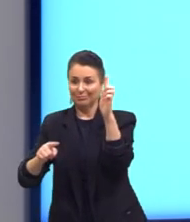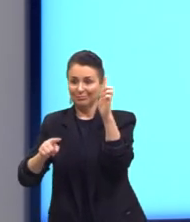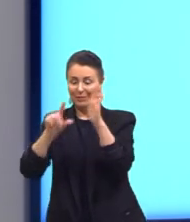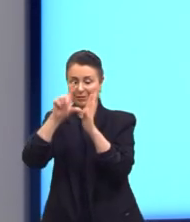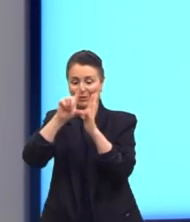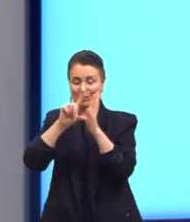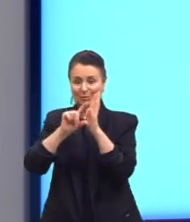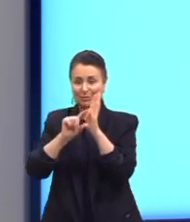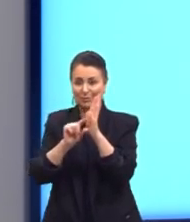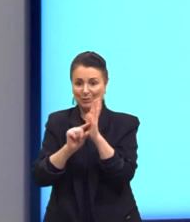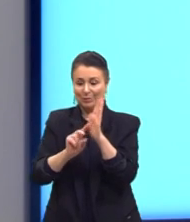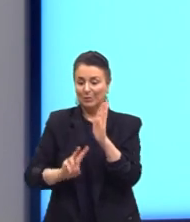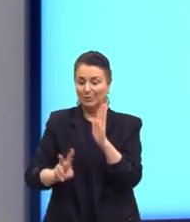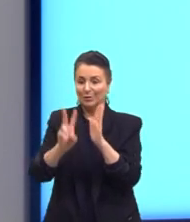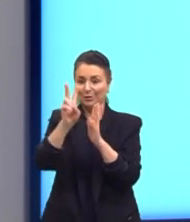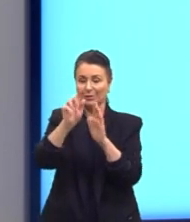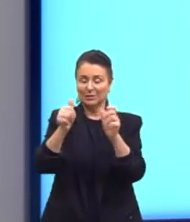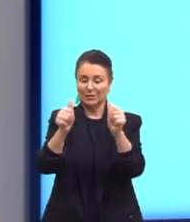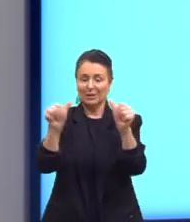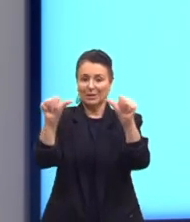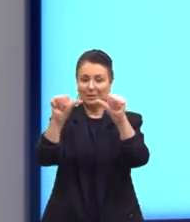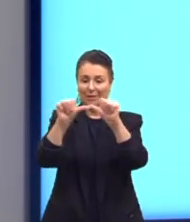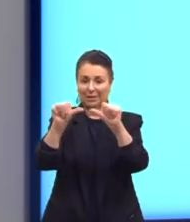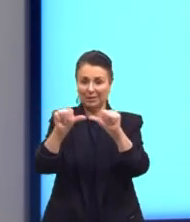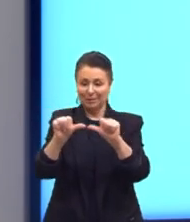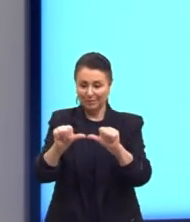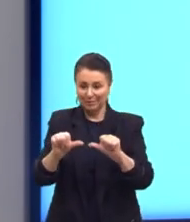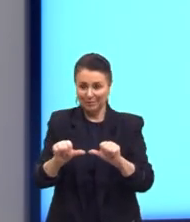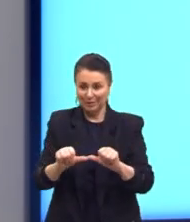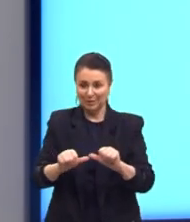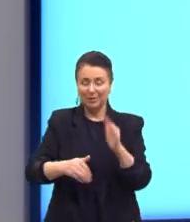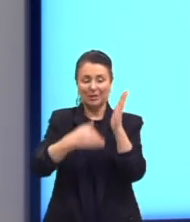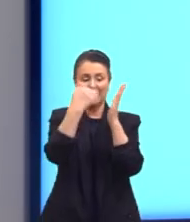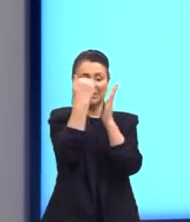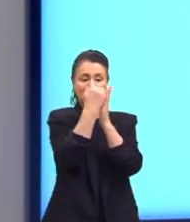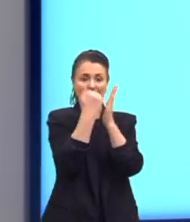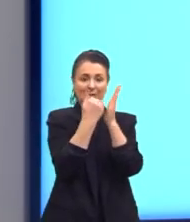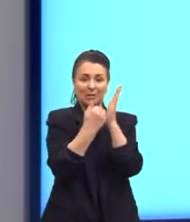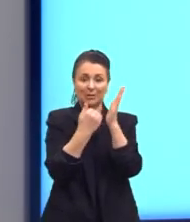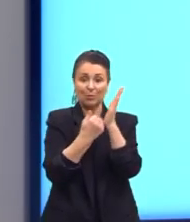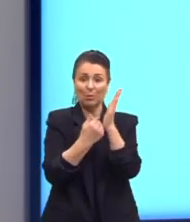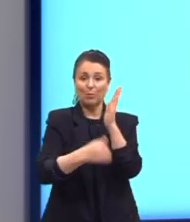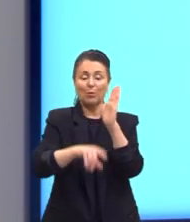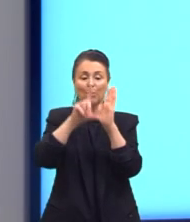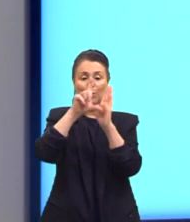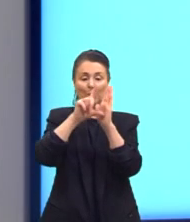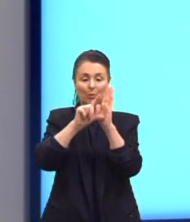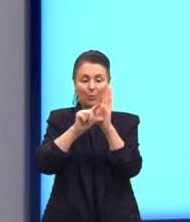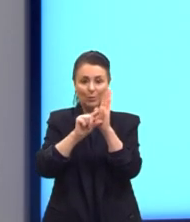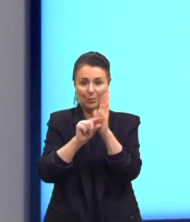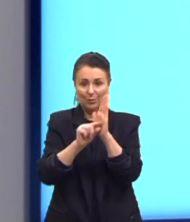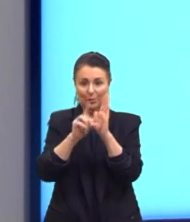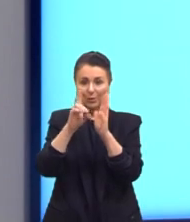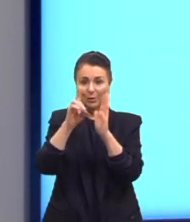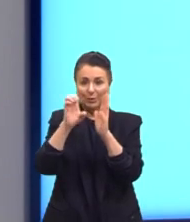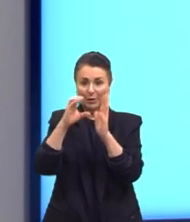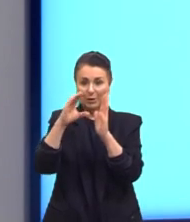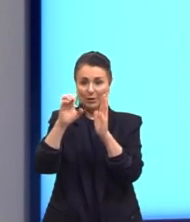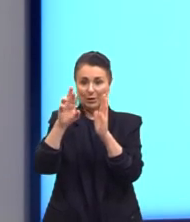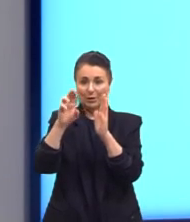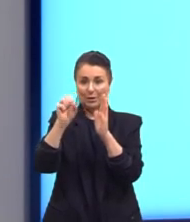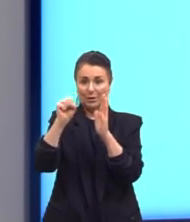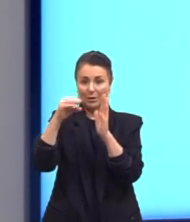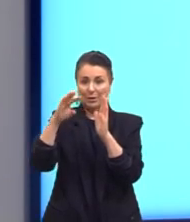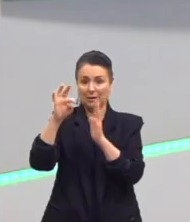diminuir os valores da imagem. Então, classificando ela como decrescente. Nós temos também a